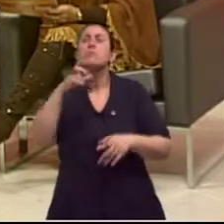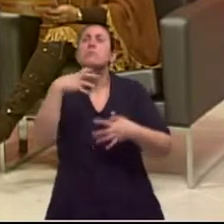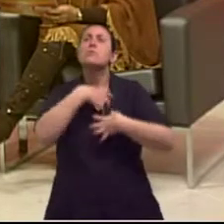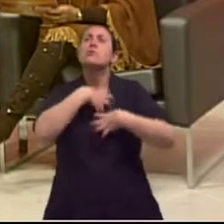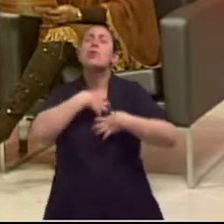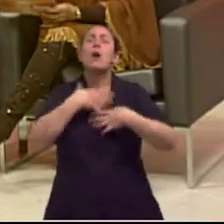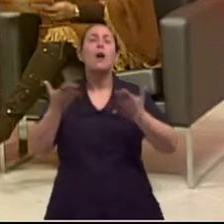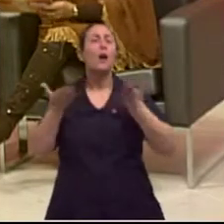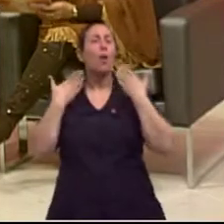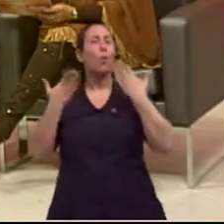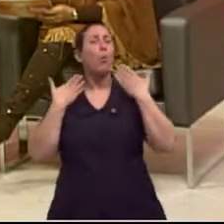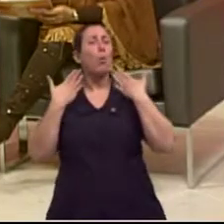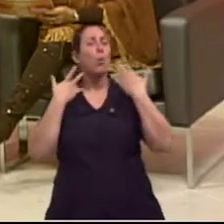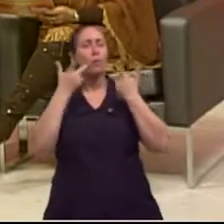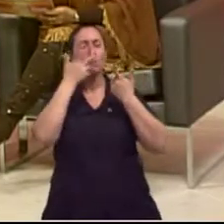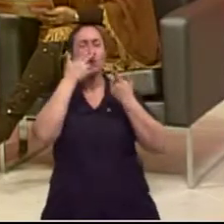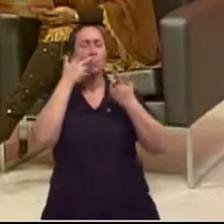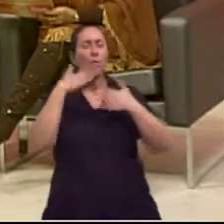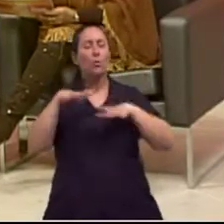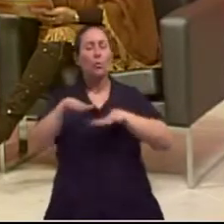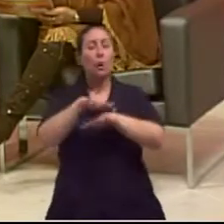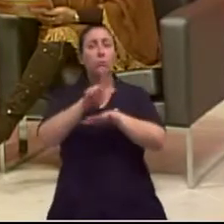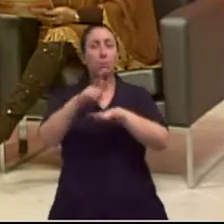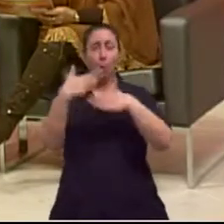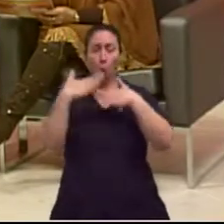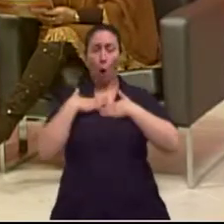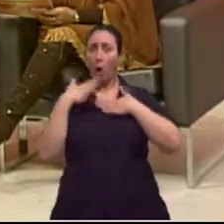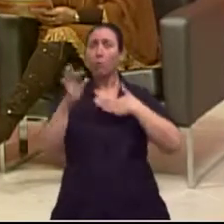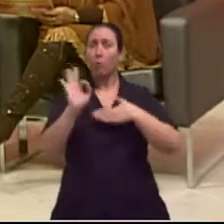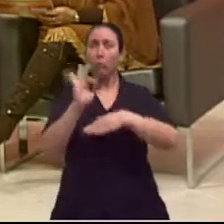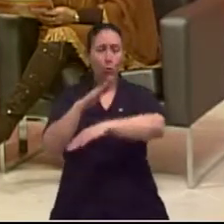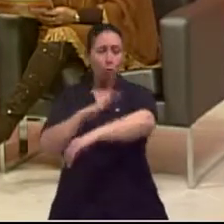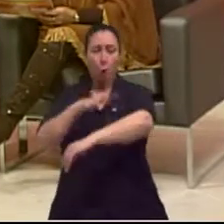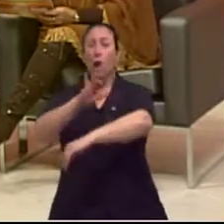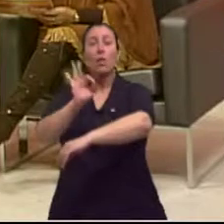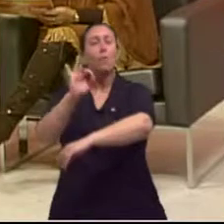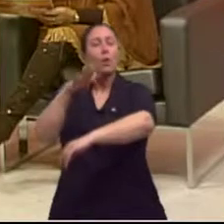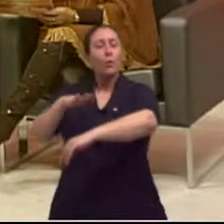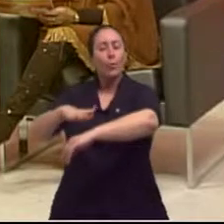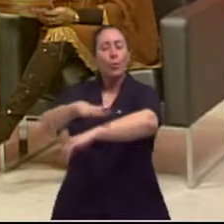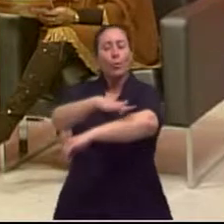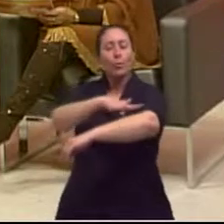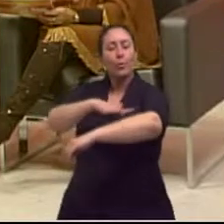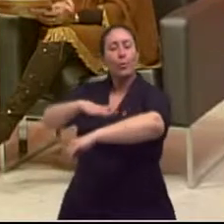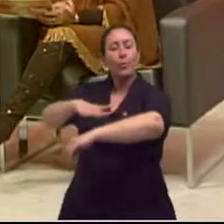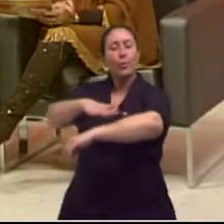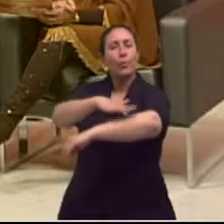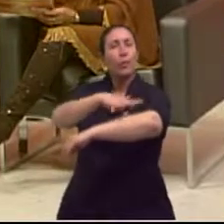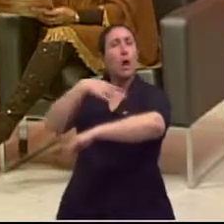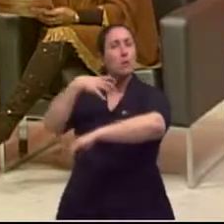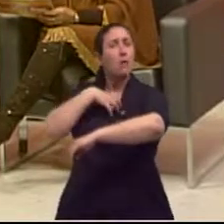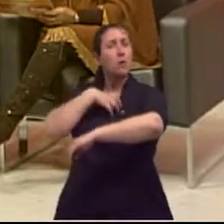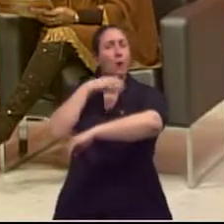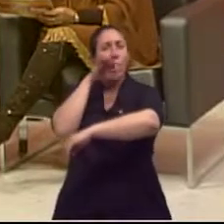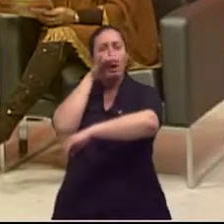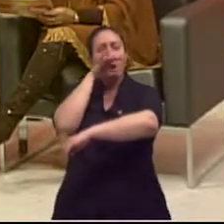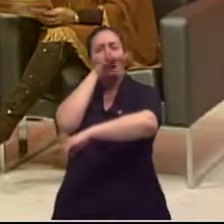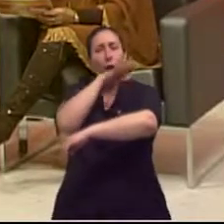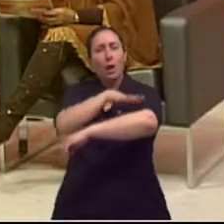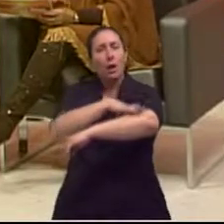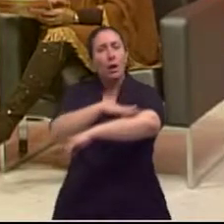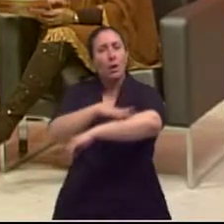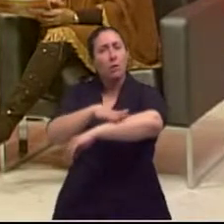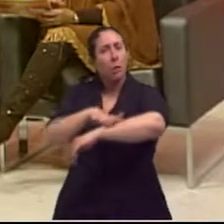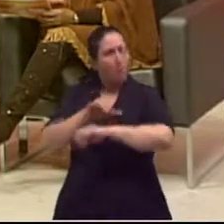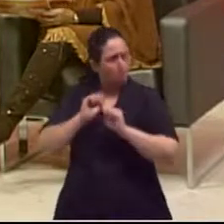realmente a mão do terapeuta. Não toca, fica com uma certa distância, em princípio. Às vezes toca, às vezes não, né? Não, pode